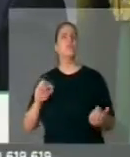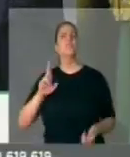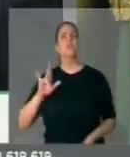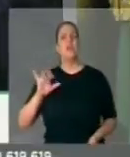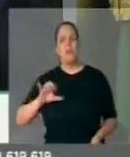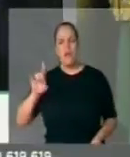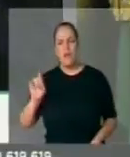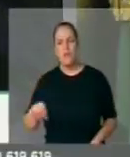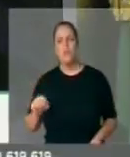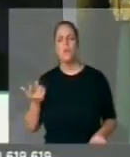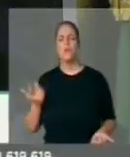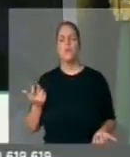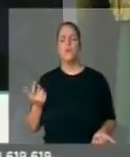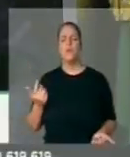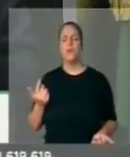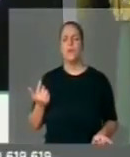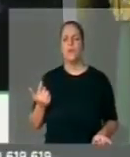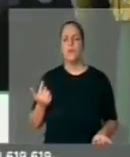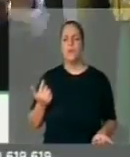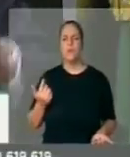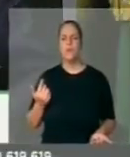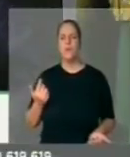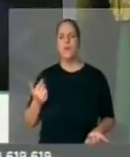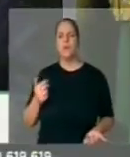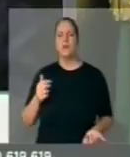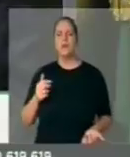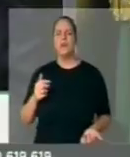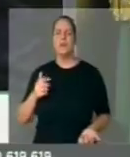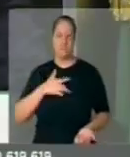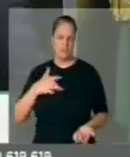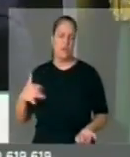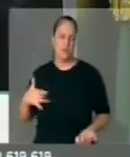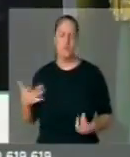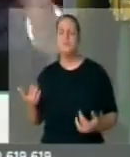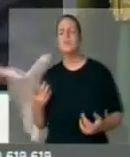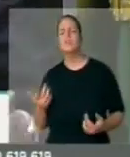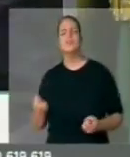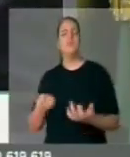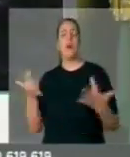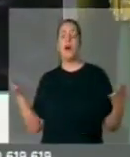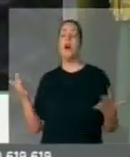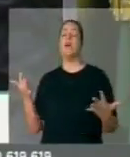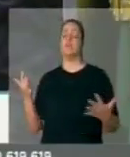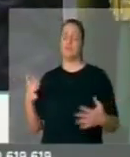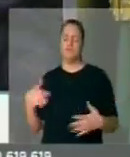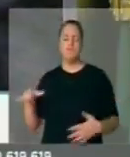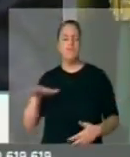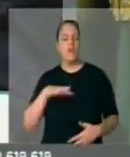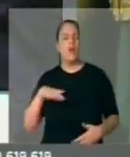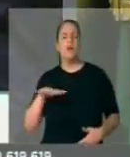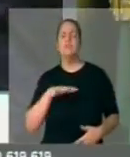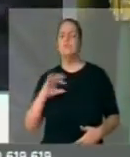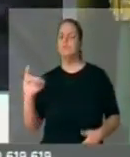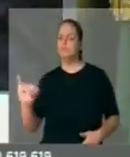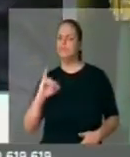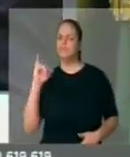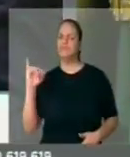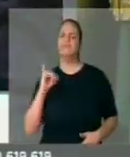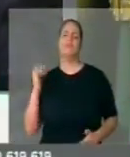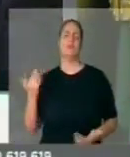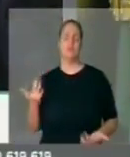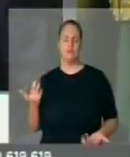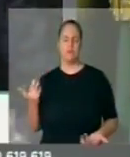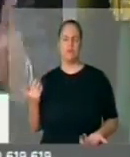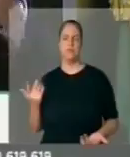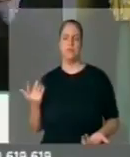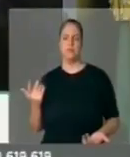Ricardo, nosso ministro Ricardo da Saúde, eles são dessa área, das mais diversas áreas, mas